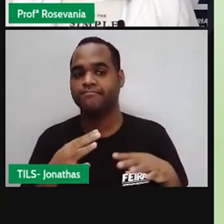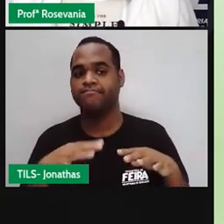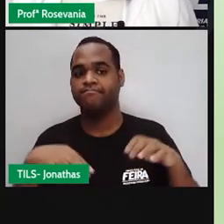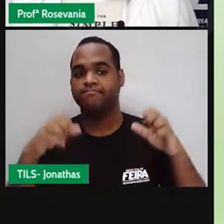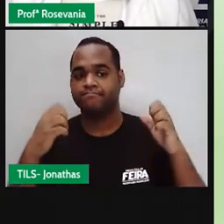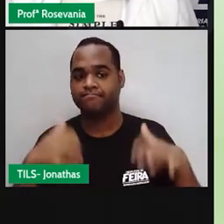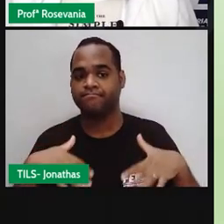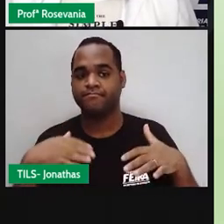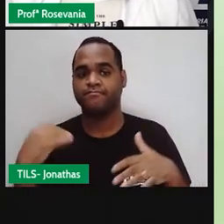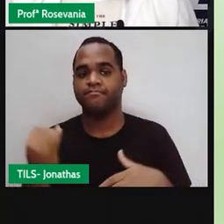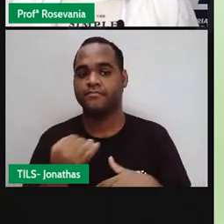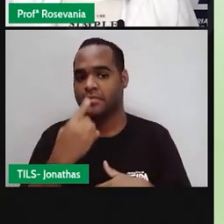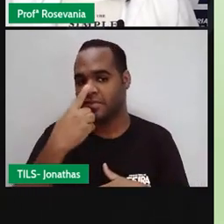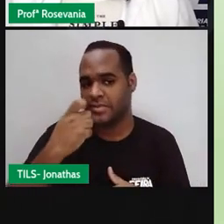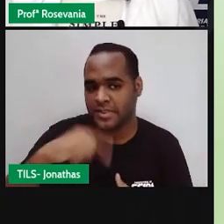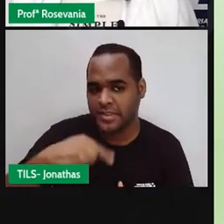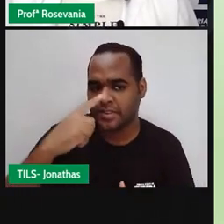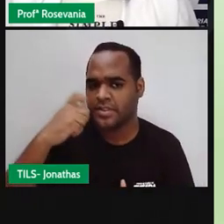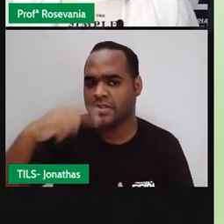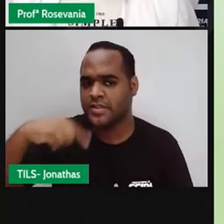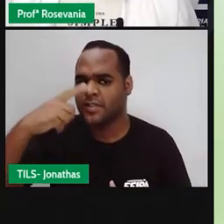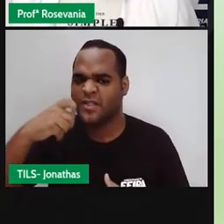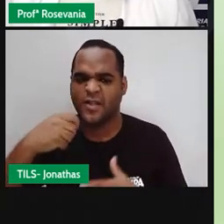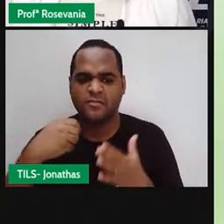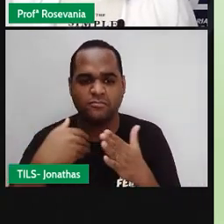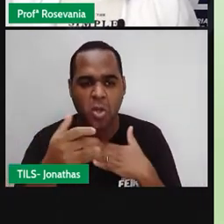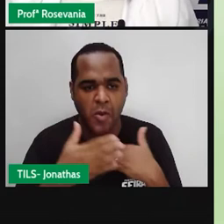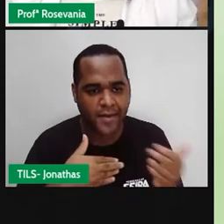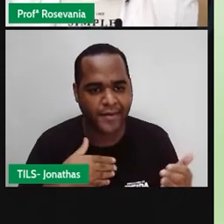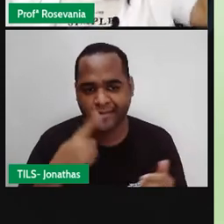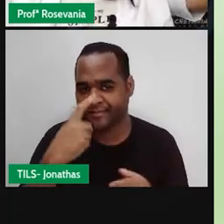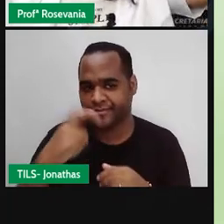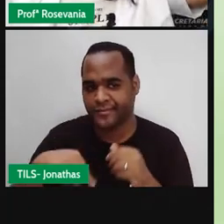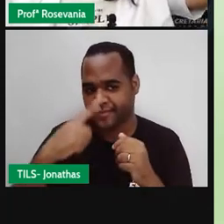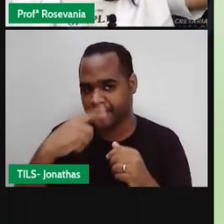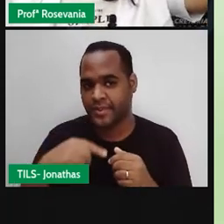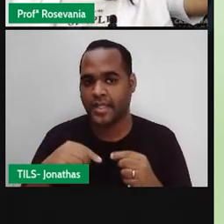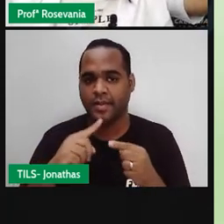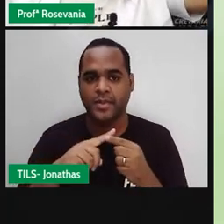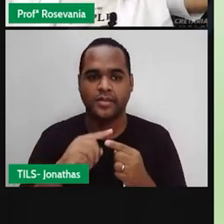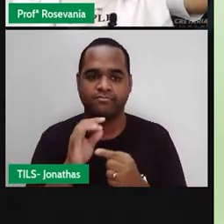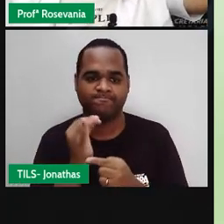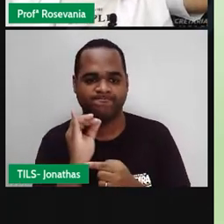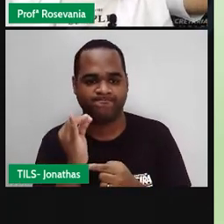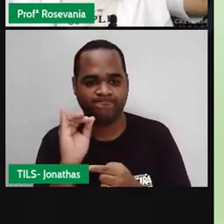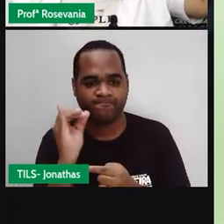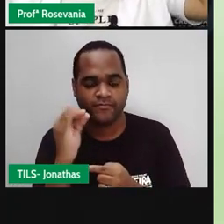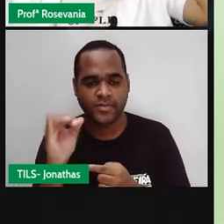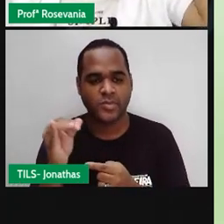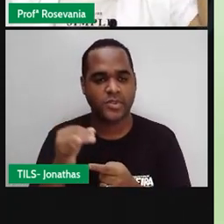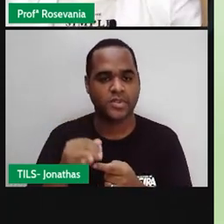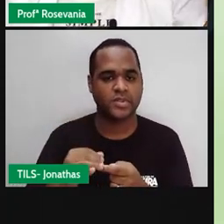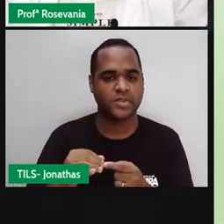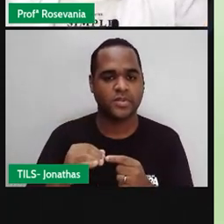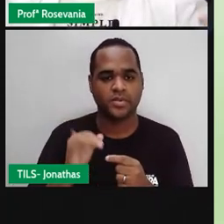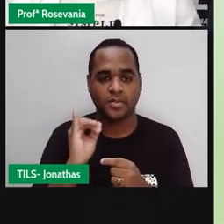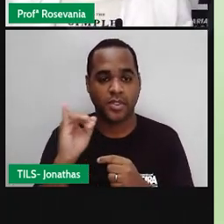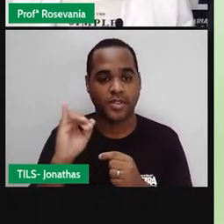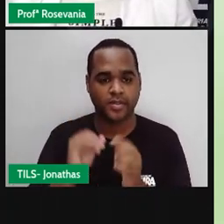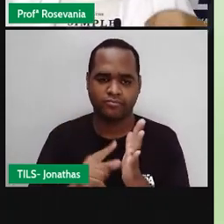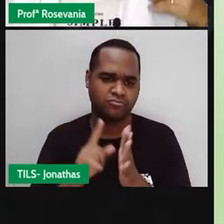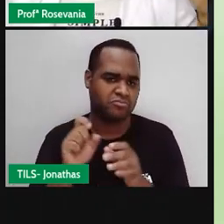descarte incorreto, né, desses materiais, é aqui, exemplo, né, das baterias, mas aqui, poderia ser